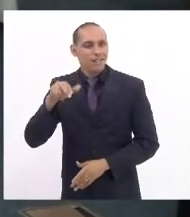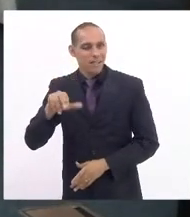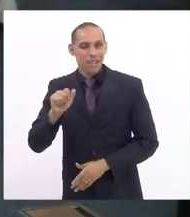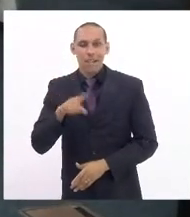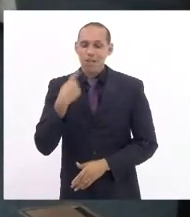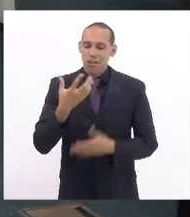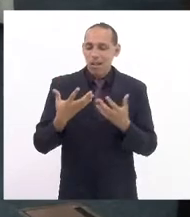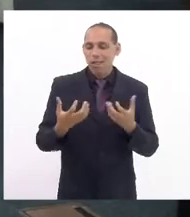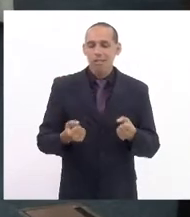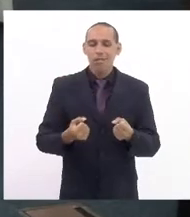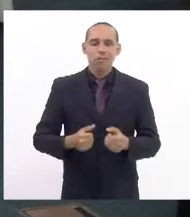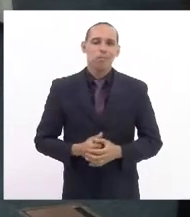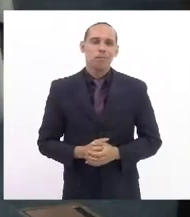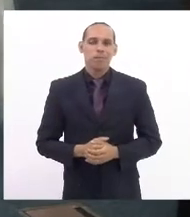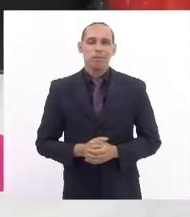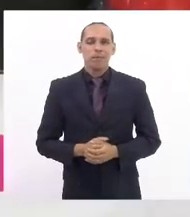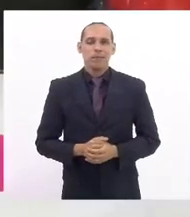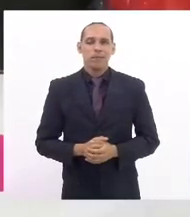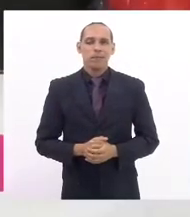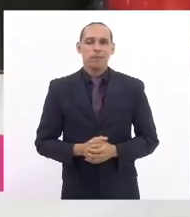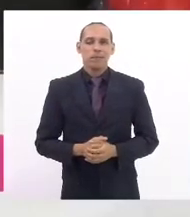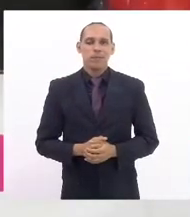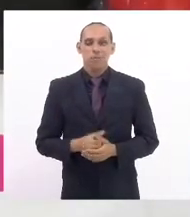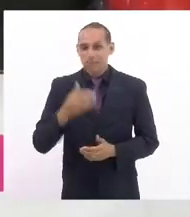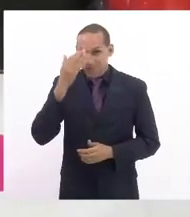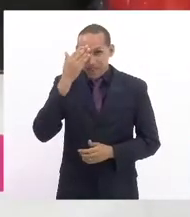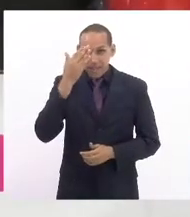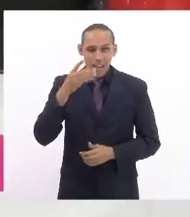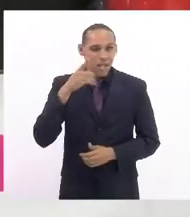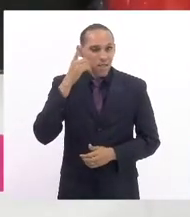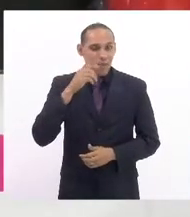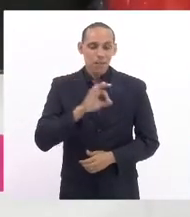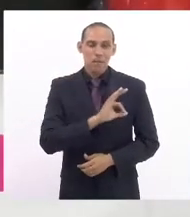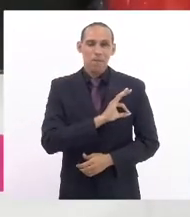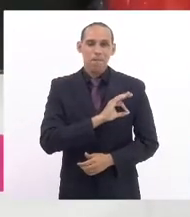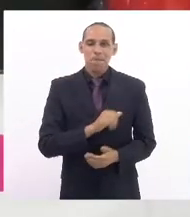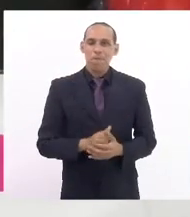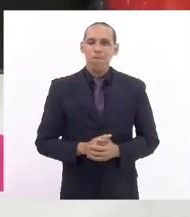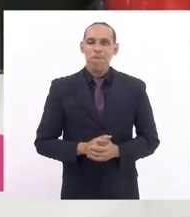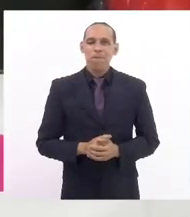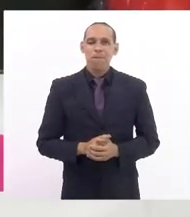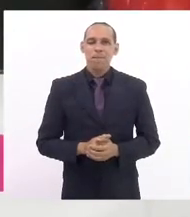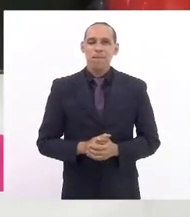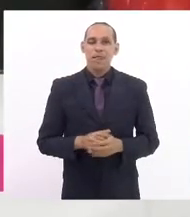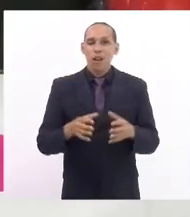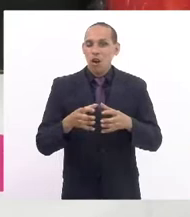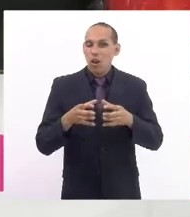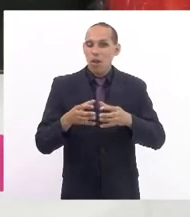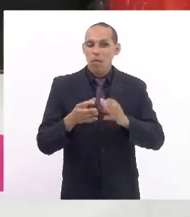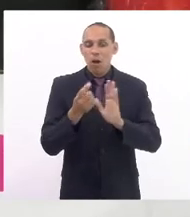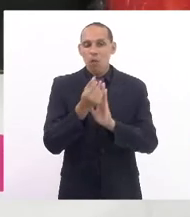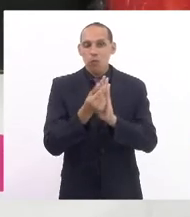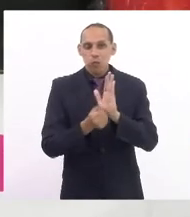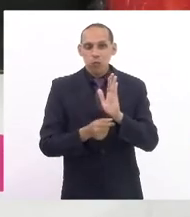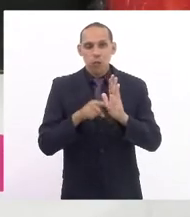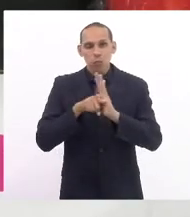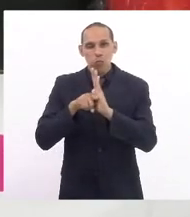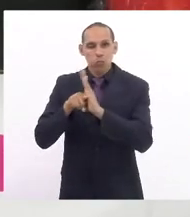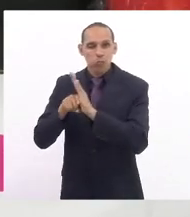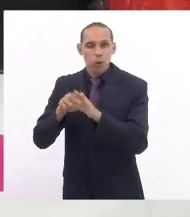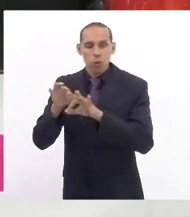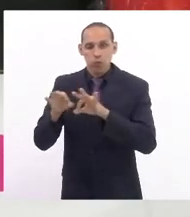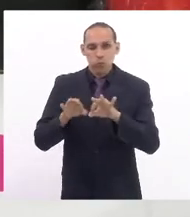parecer é favorável. Obrigada, deputada Marta Rocha. Pela Comissão de Orçamento, Finanças e Associação Financeira e